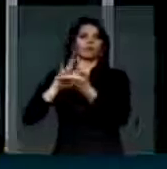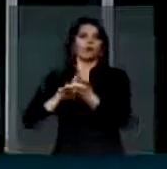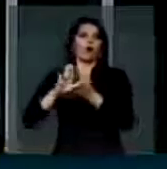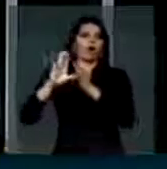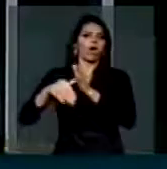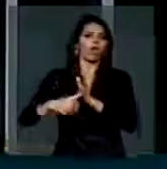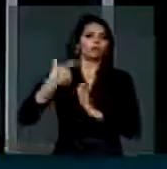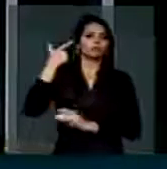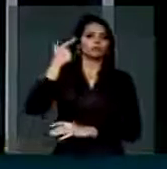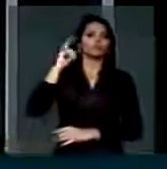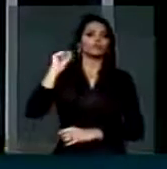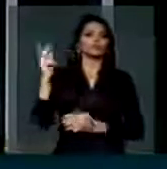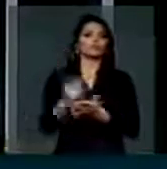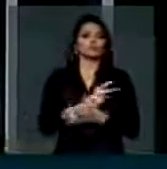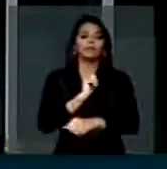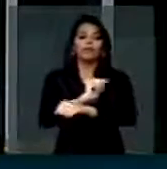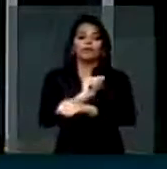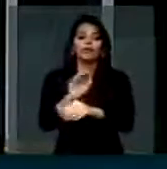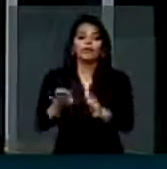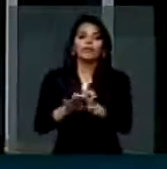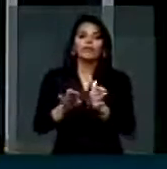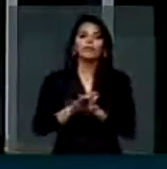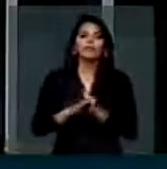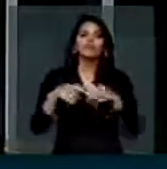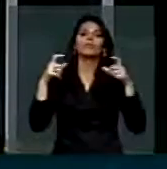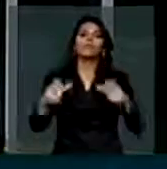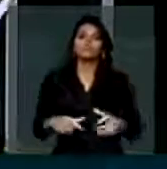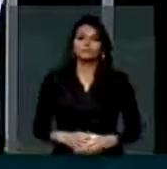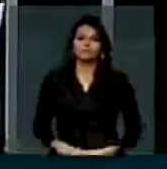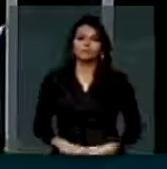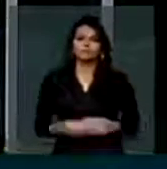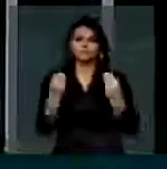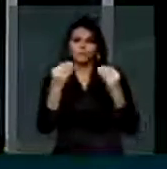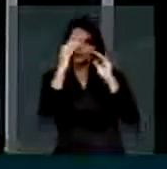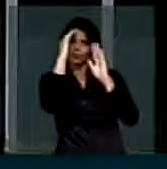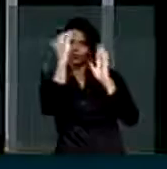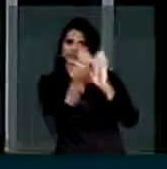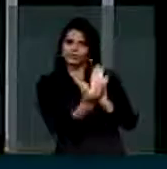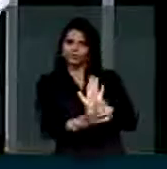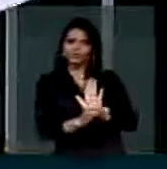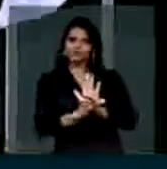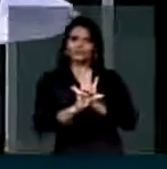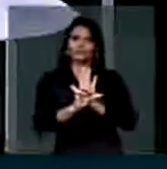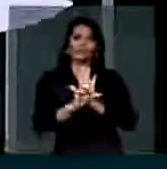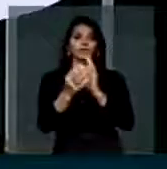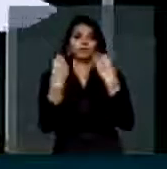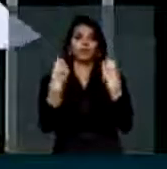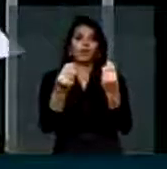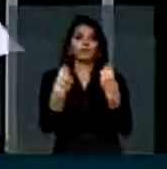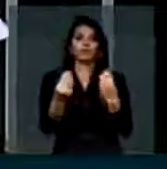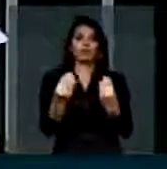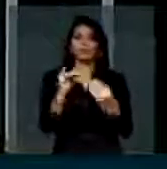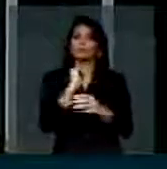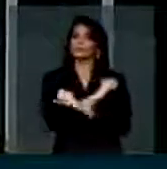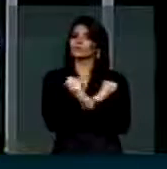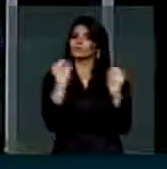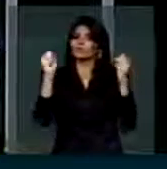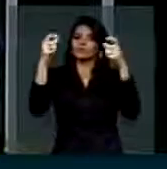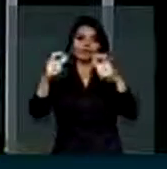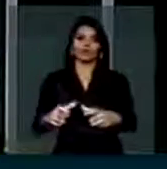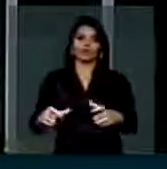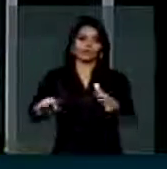assaltado. Vai para onde? Então, como é que pode se cumprir uma lei que não tem local,